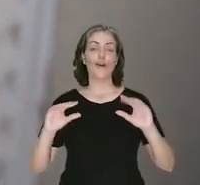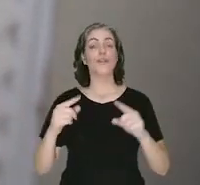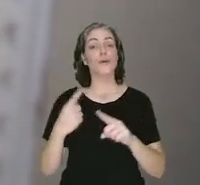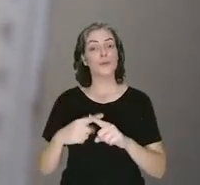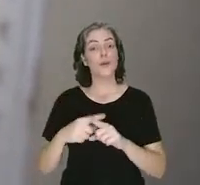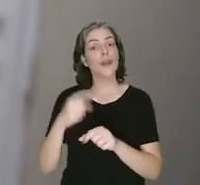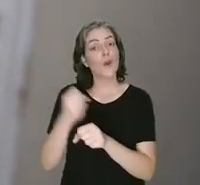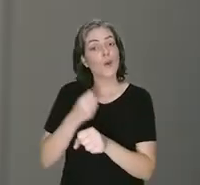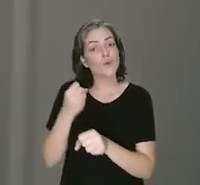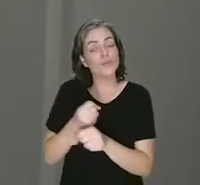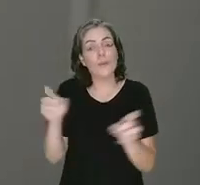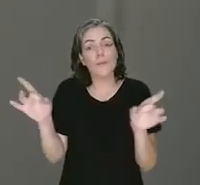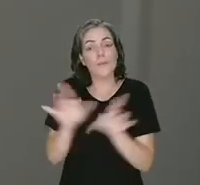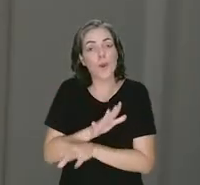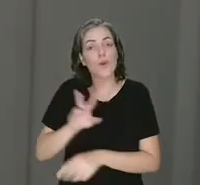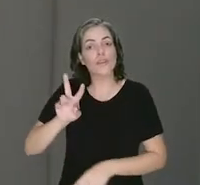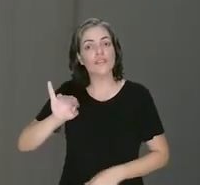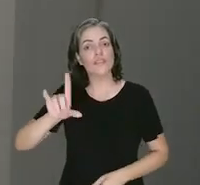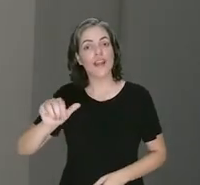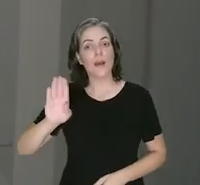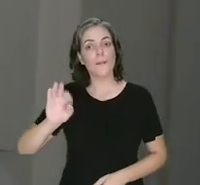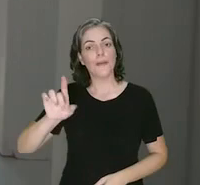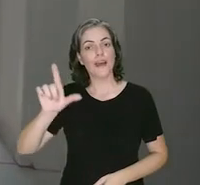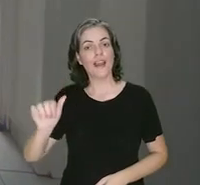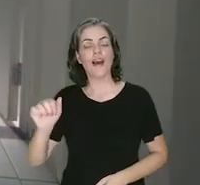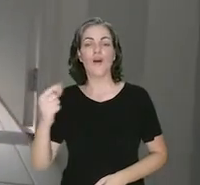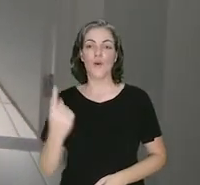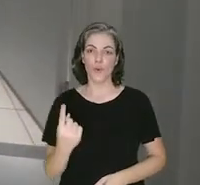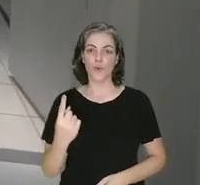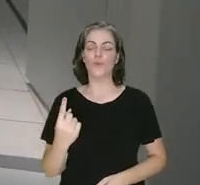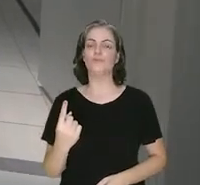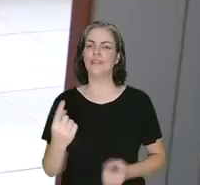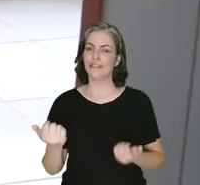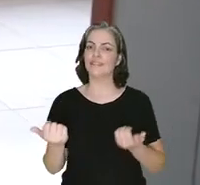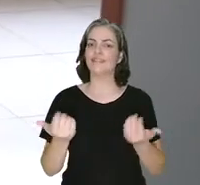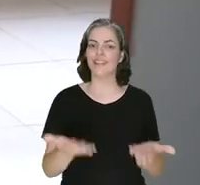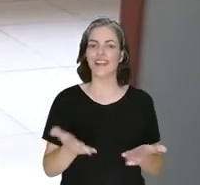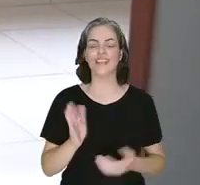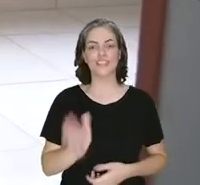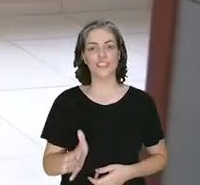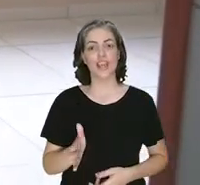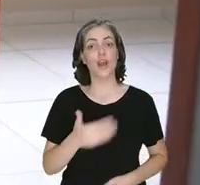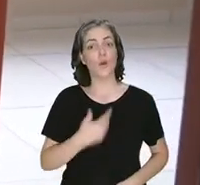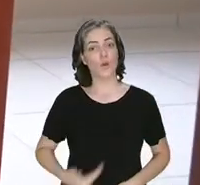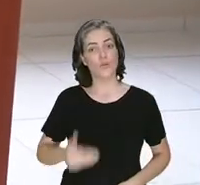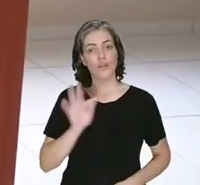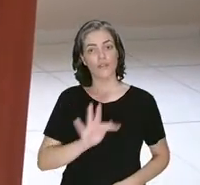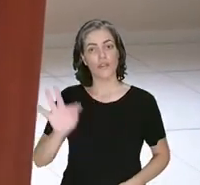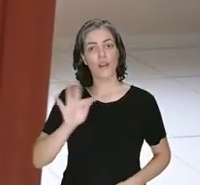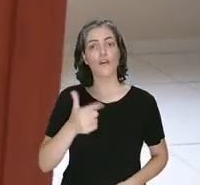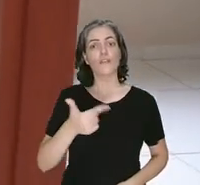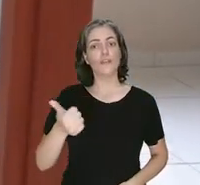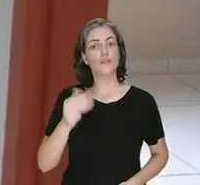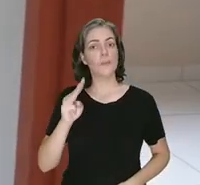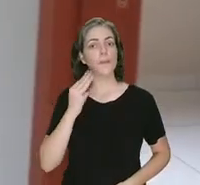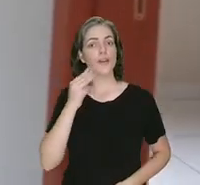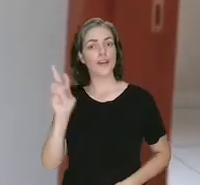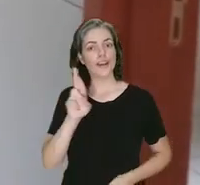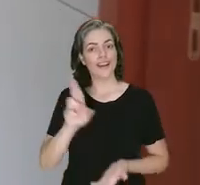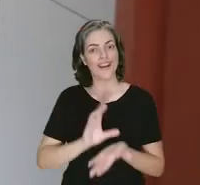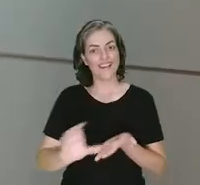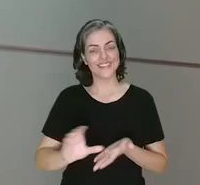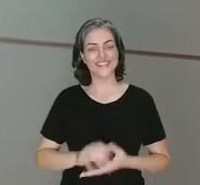residencial Vila Bela 1. O empreendimento possui infraestrutura completa e recebeu 21 milhões de reais em recursos